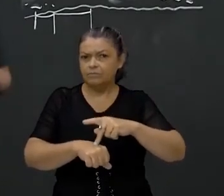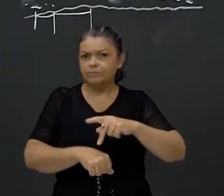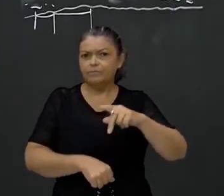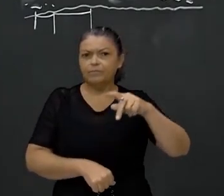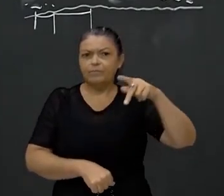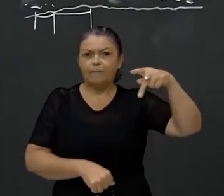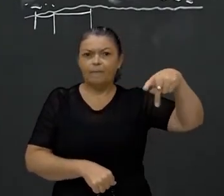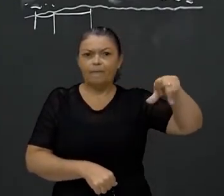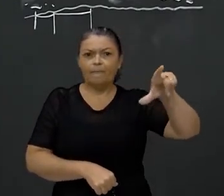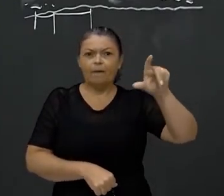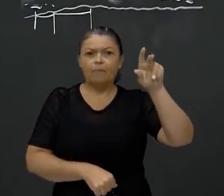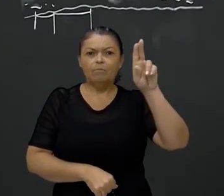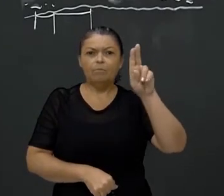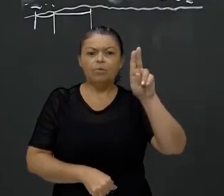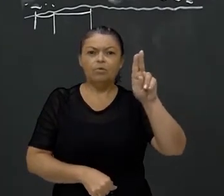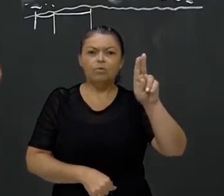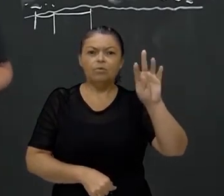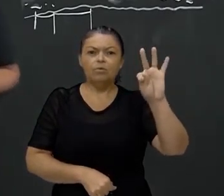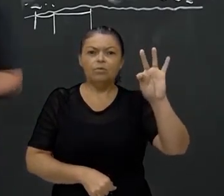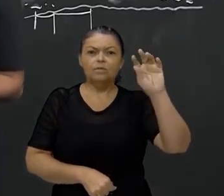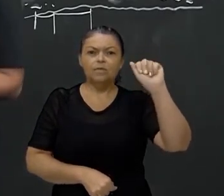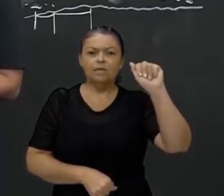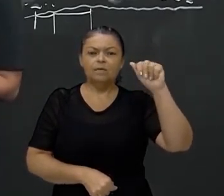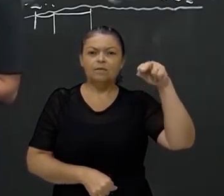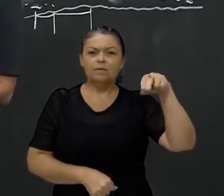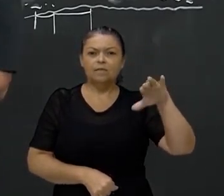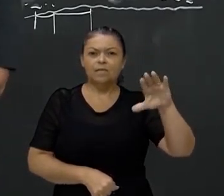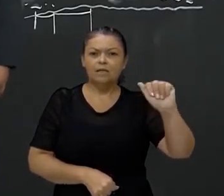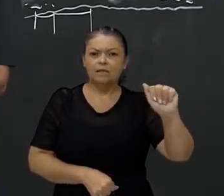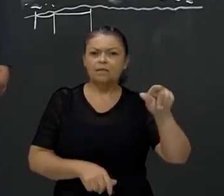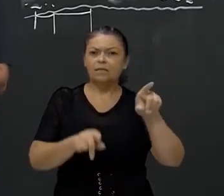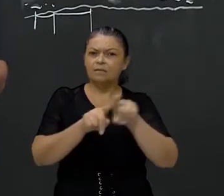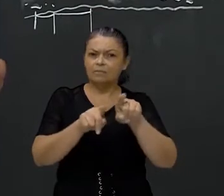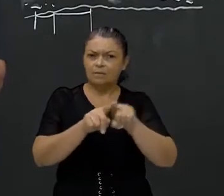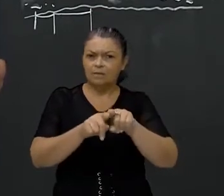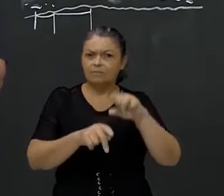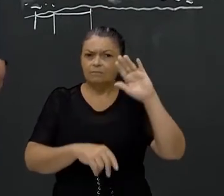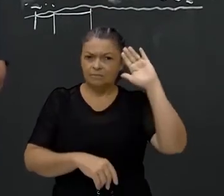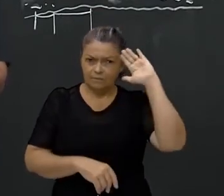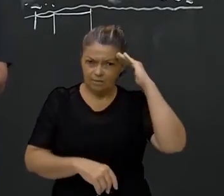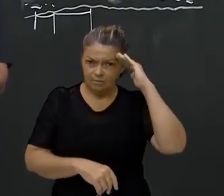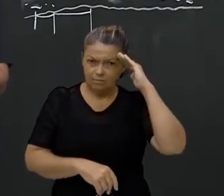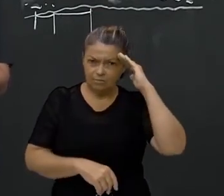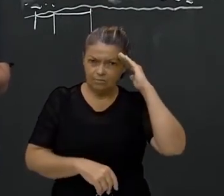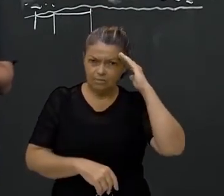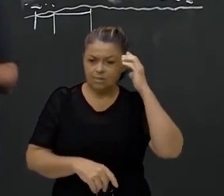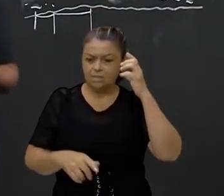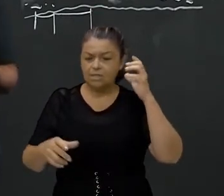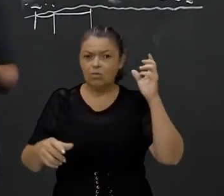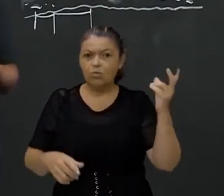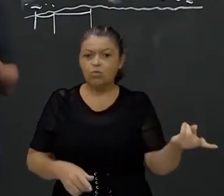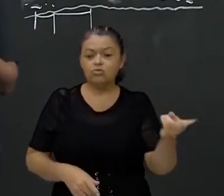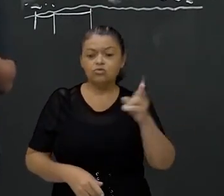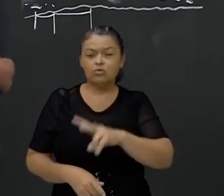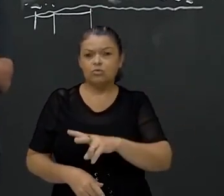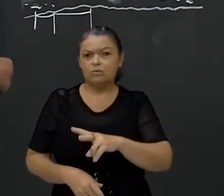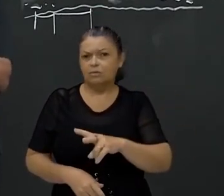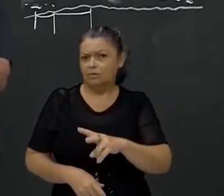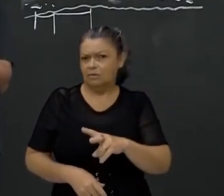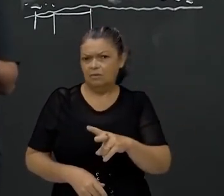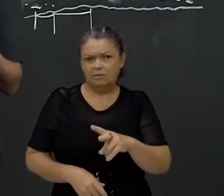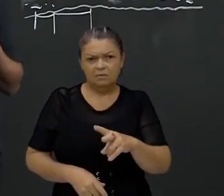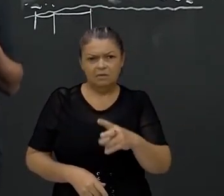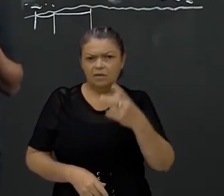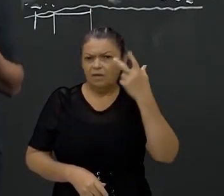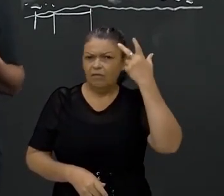a brita vai ter tanto de rochas plutônicas, quanto de vulcânicas, mas rocha magmática. Então, ó, super